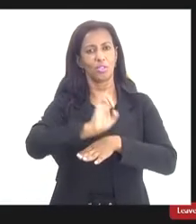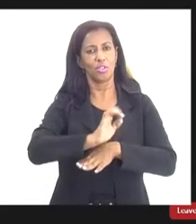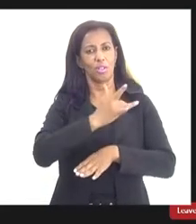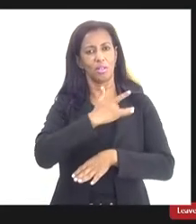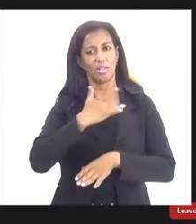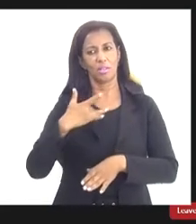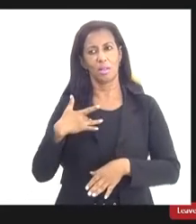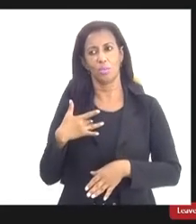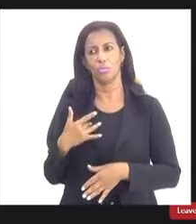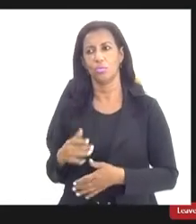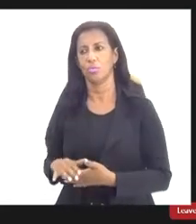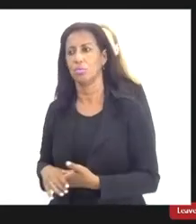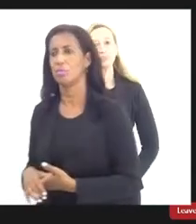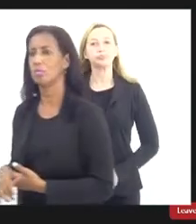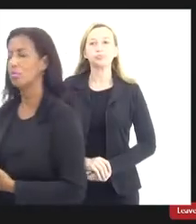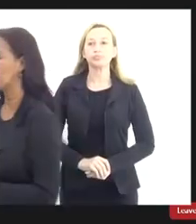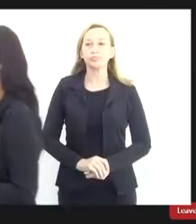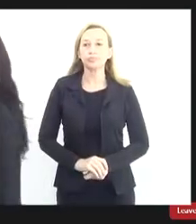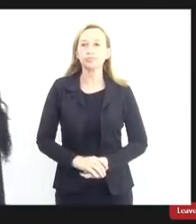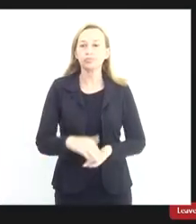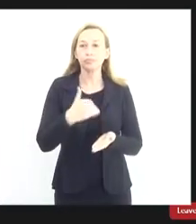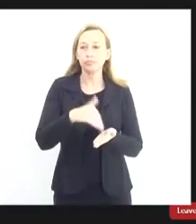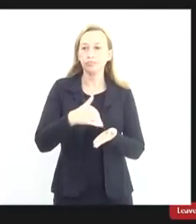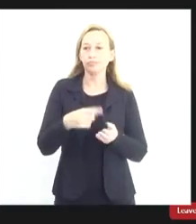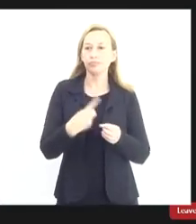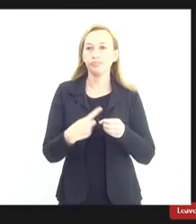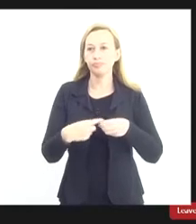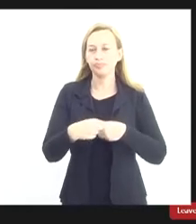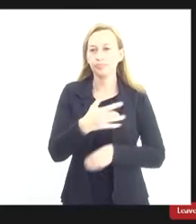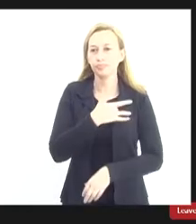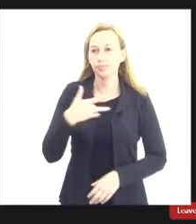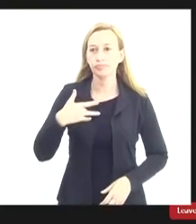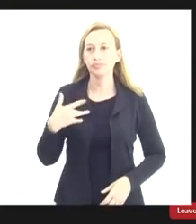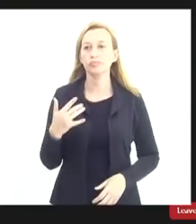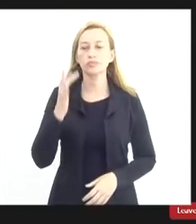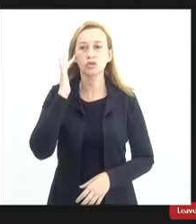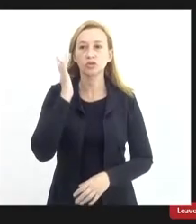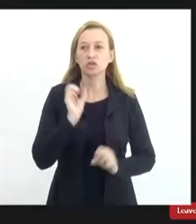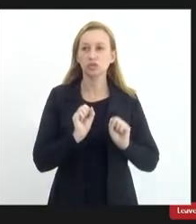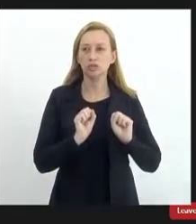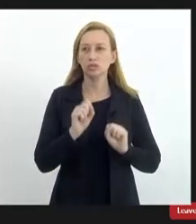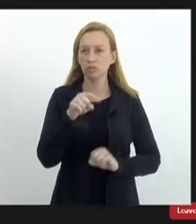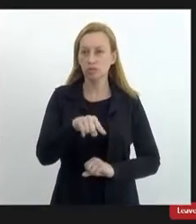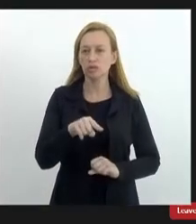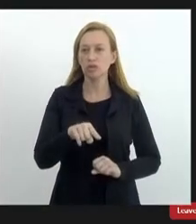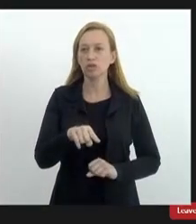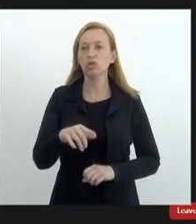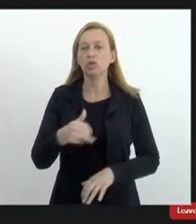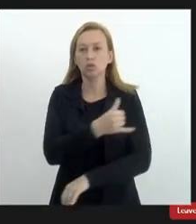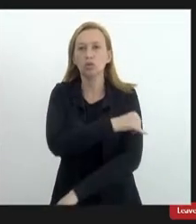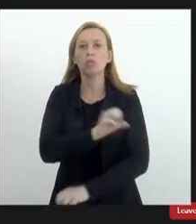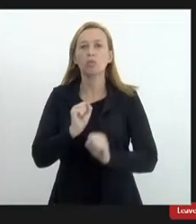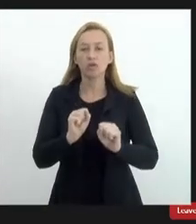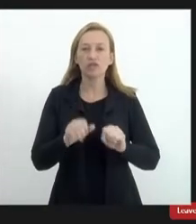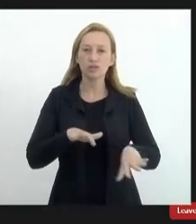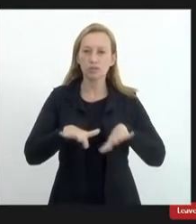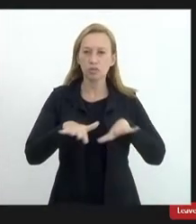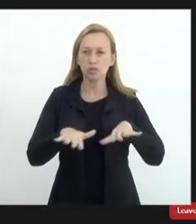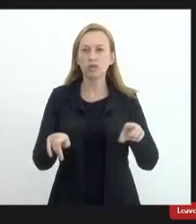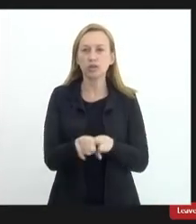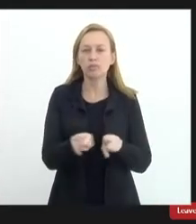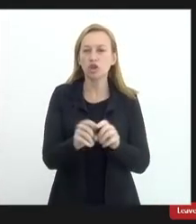saúde a manifestação dos secretários municipais de saúde eu acho que o Cosemas aqui no Rio pode puxar também esse movimento